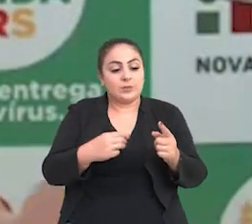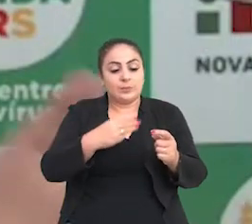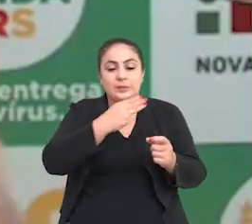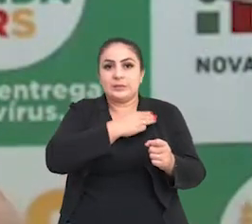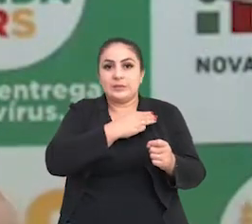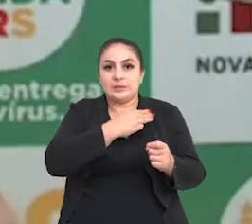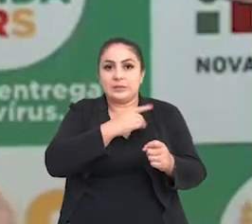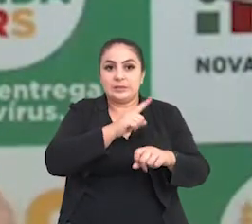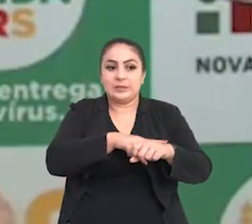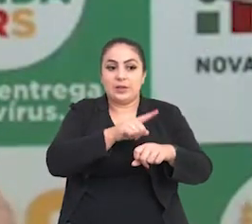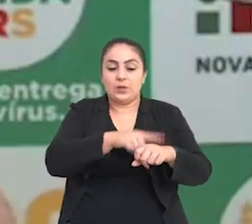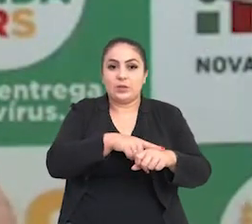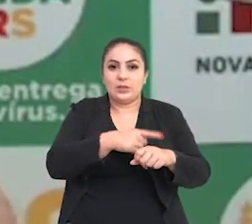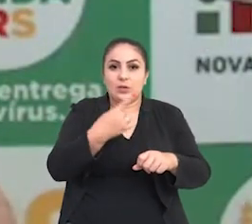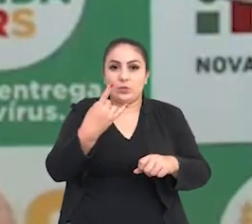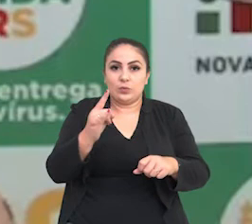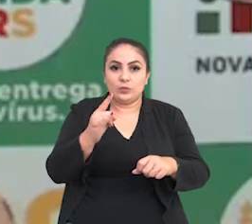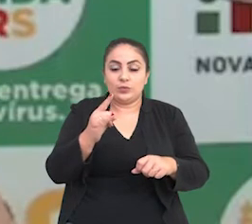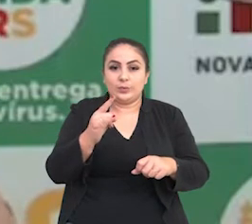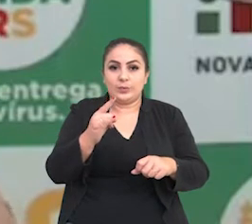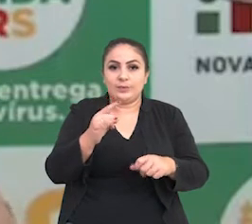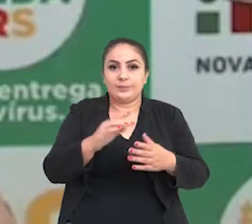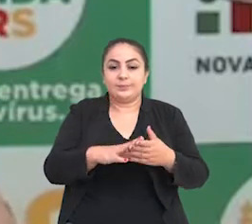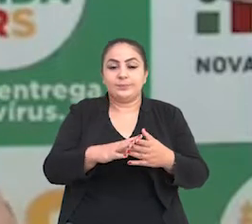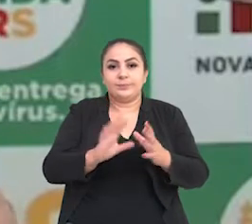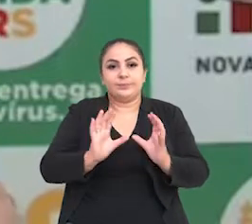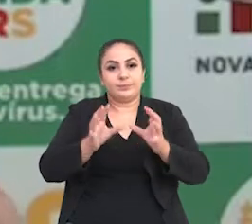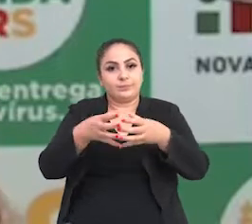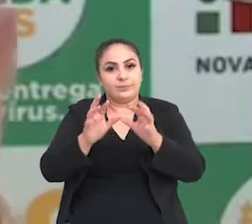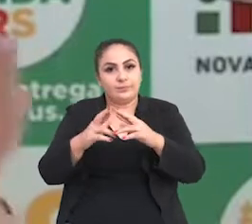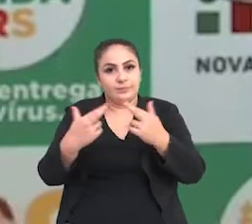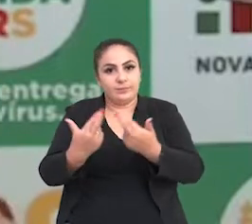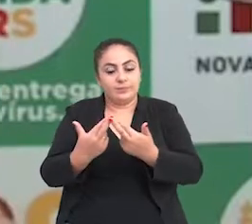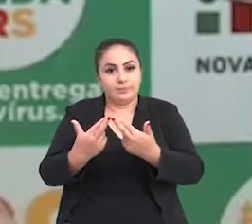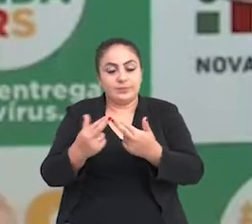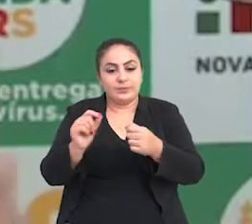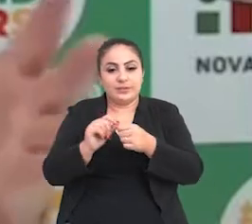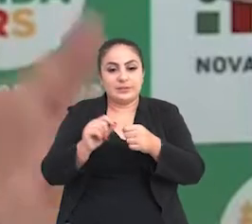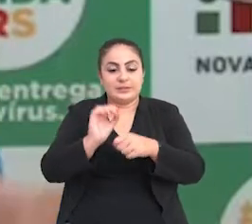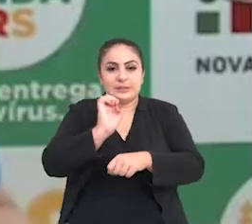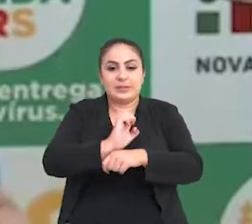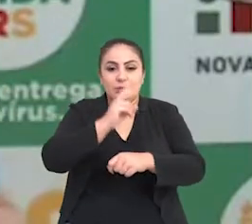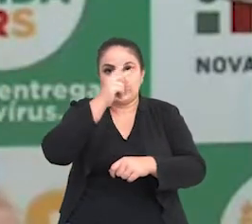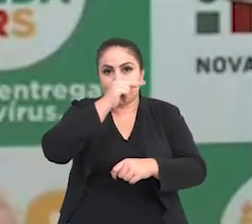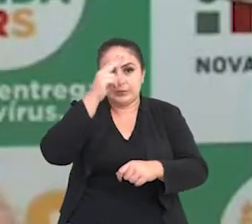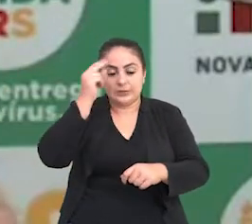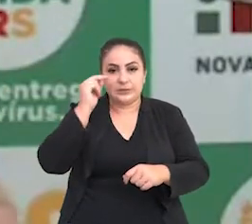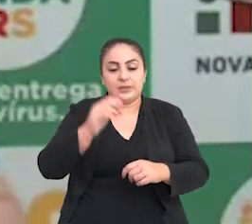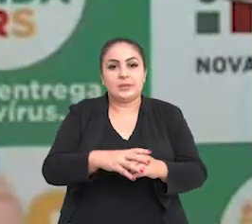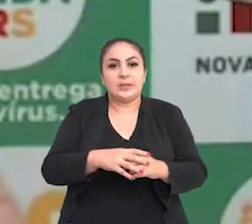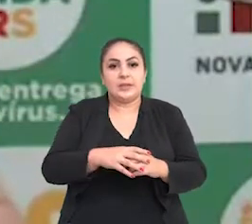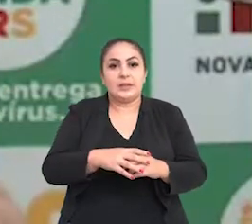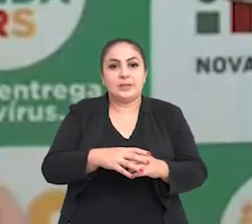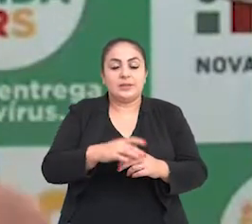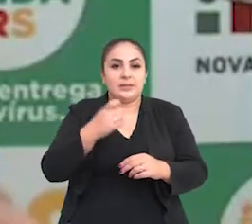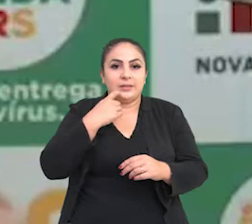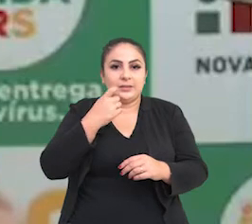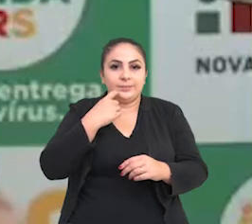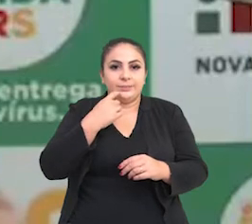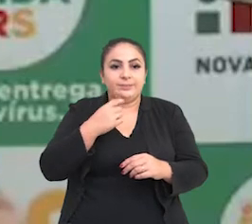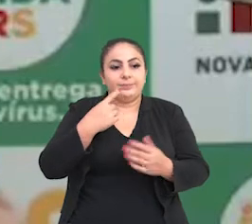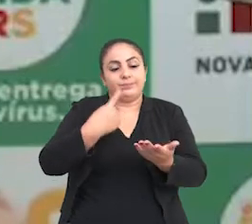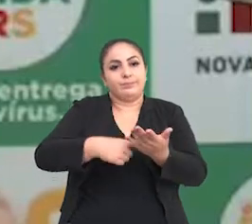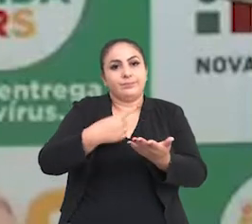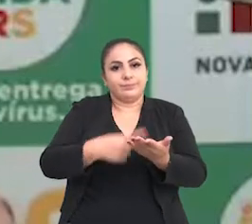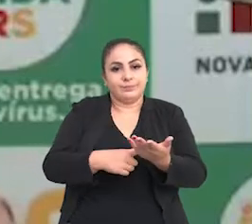mas o Ministério, na última tripartite, que é um colegiado que reúne estados e municípios, na